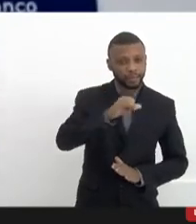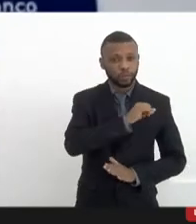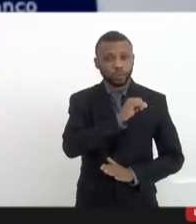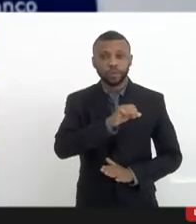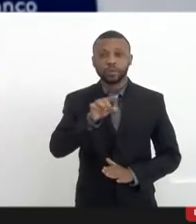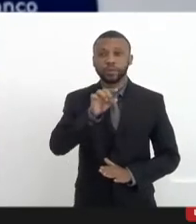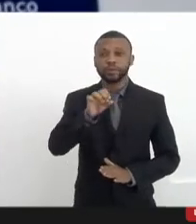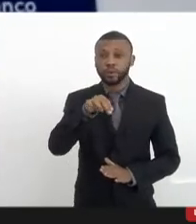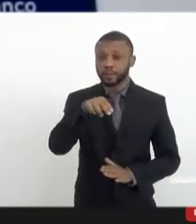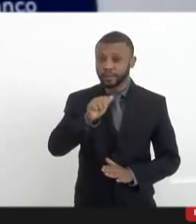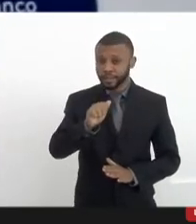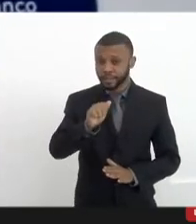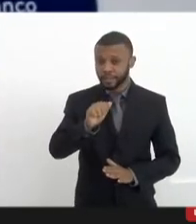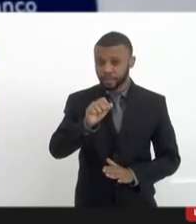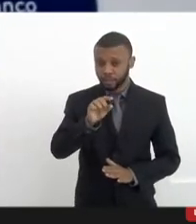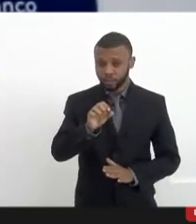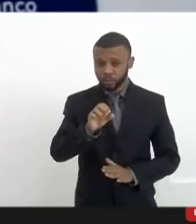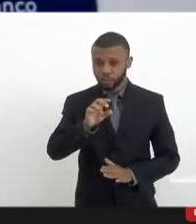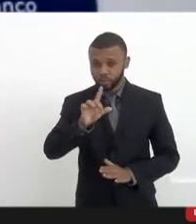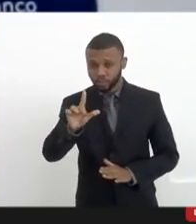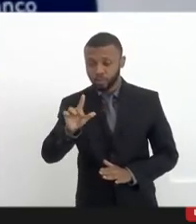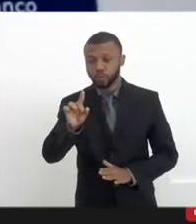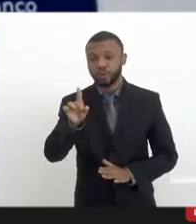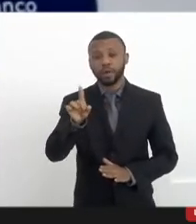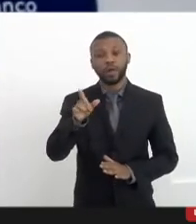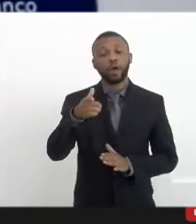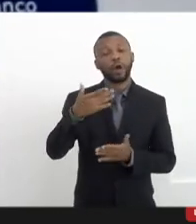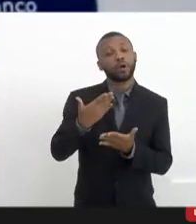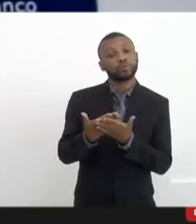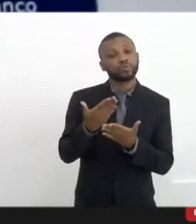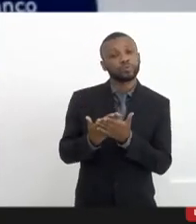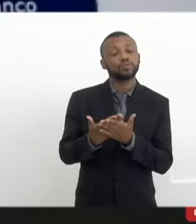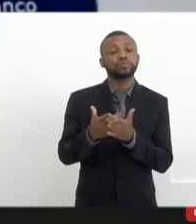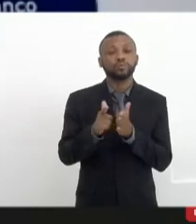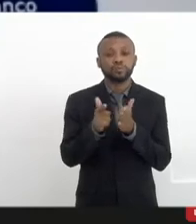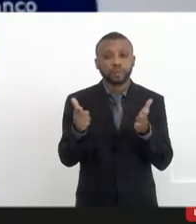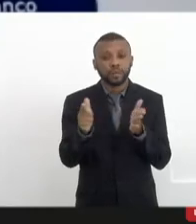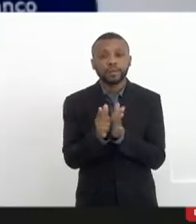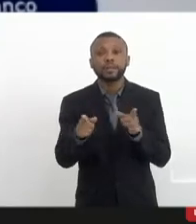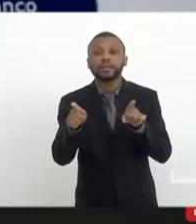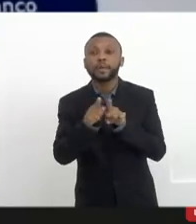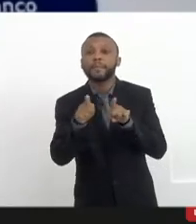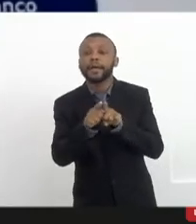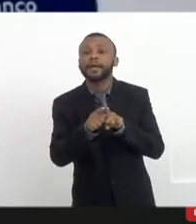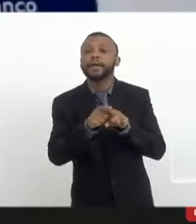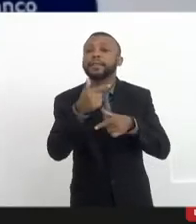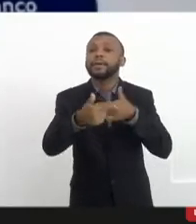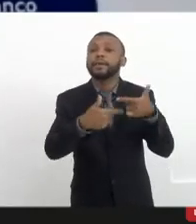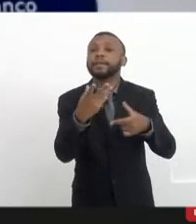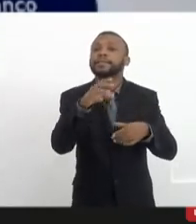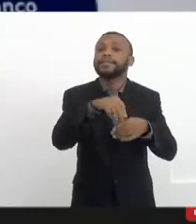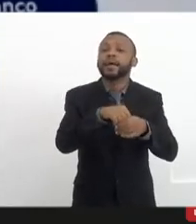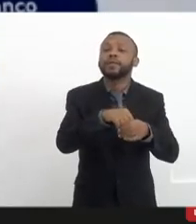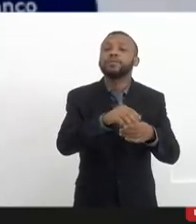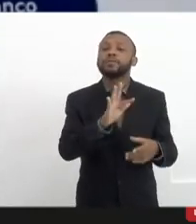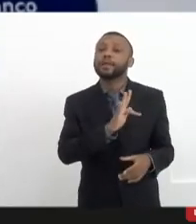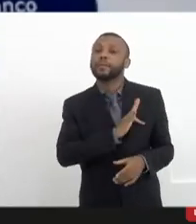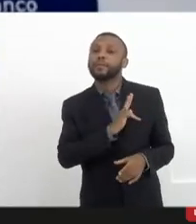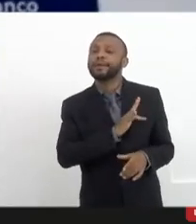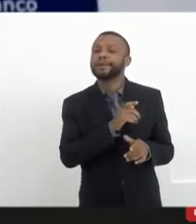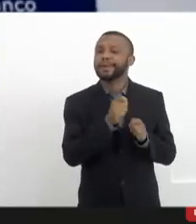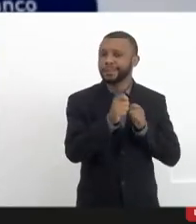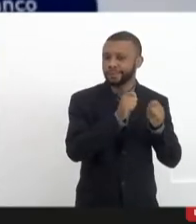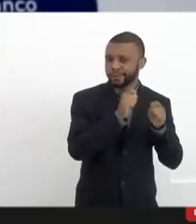Faço jornalismo há 10 anos na favela, também já trabalhei na mídia comercial. e eu vejo que sem as mídias